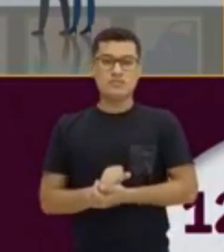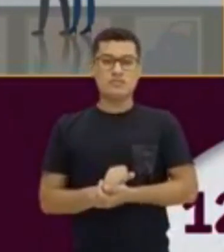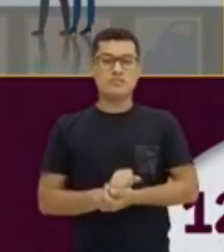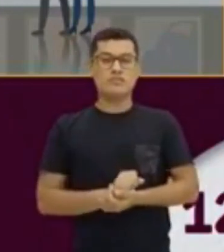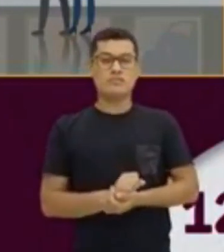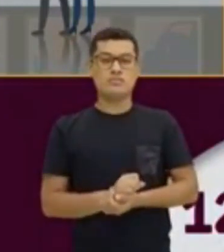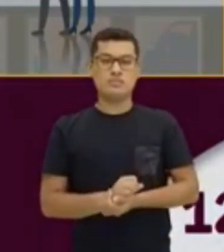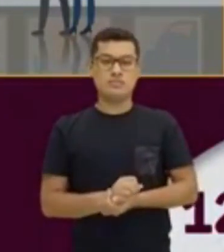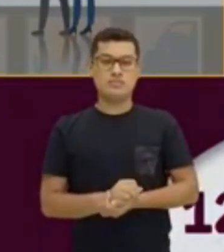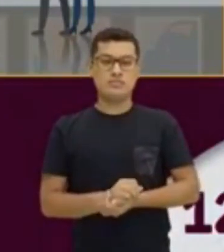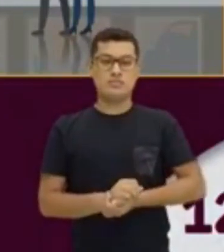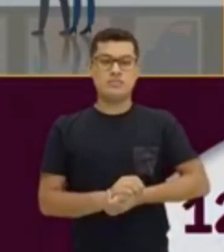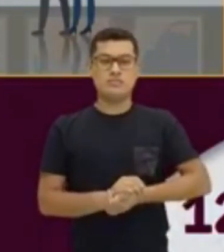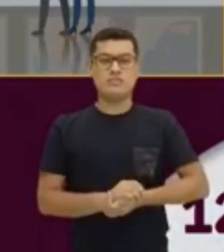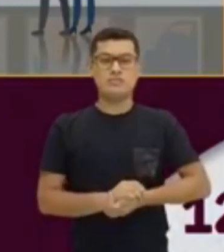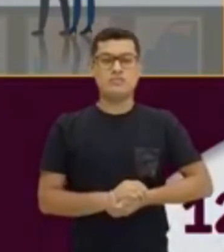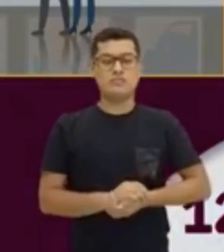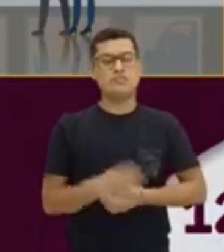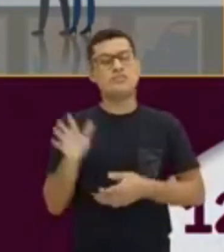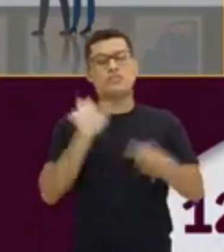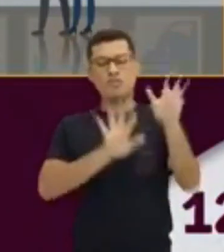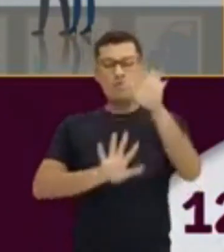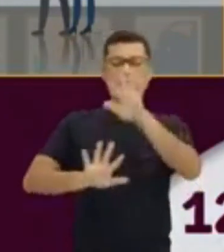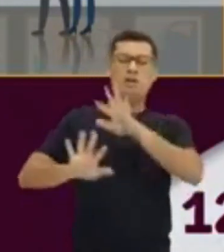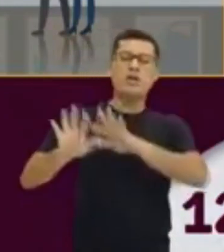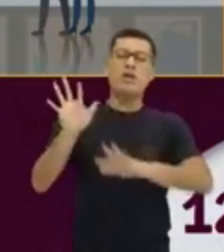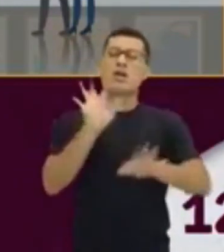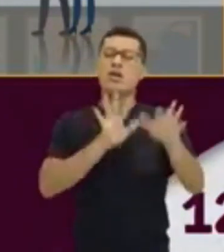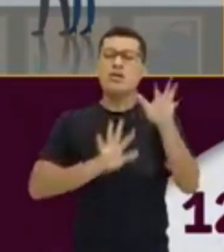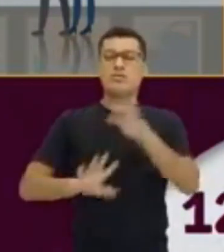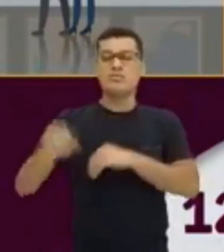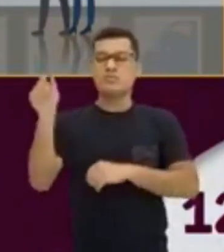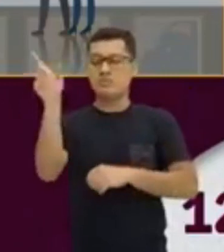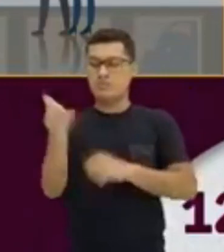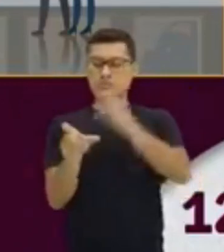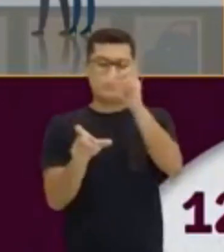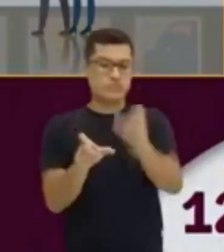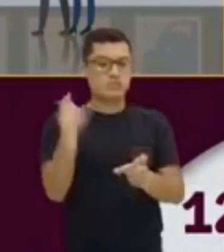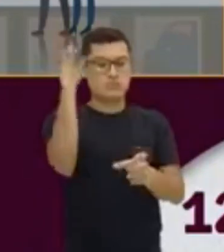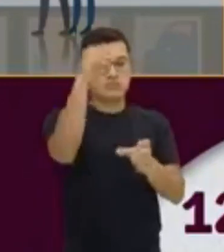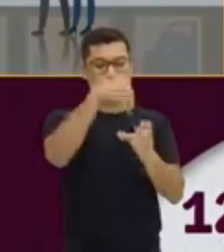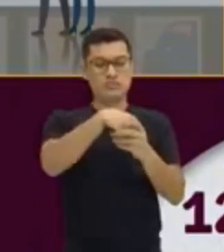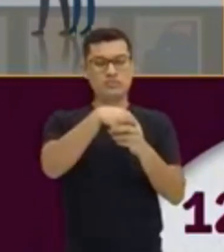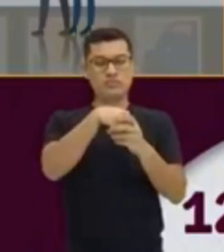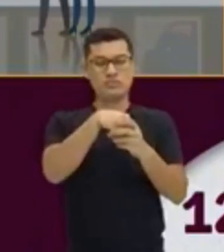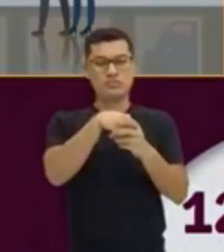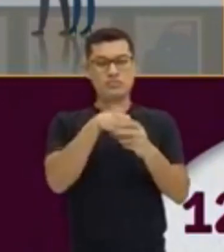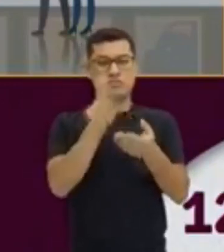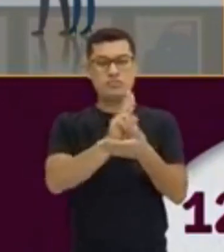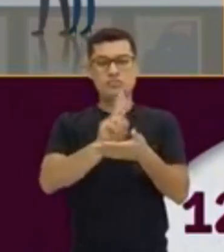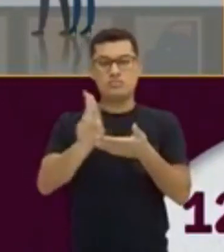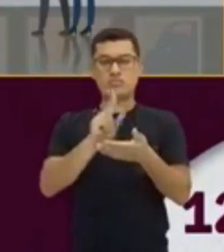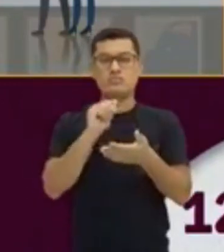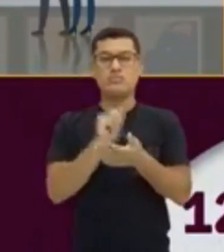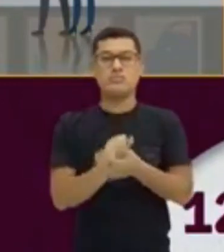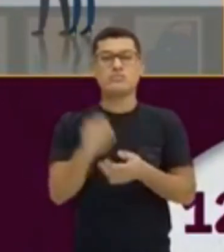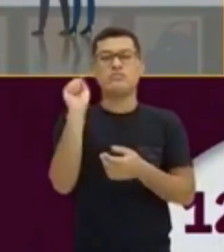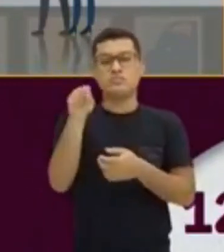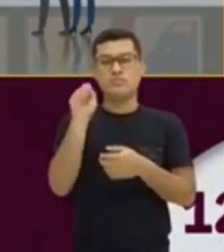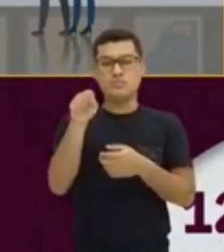os artistas tranquilos, calmos? Aí o sujeito, já coloquei o próprio nome. Sim,